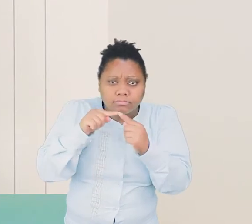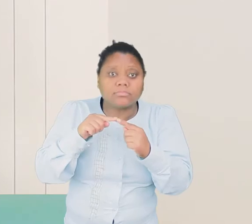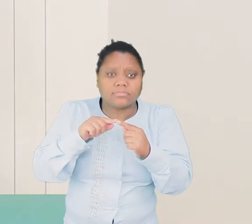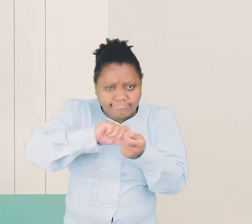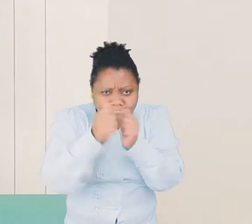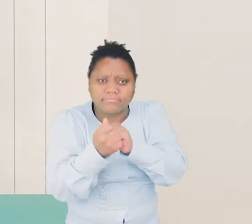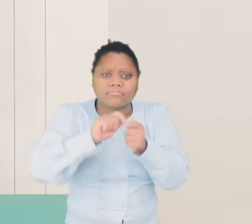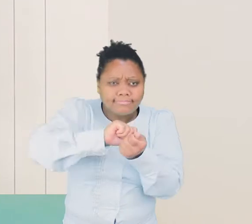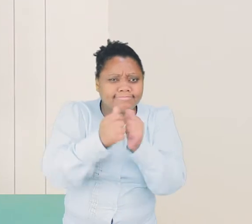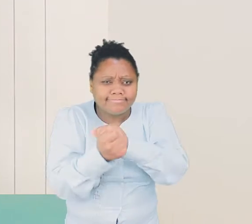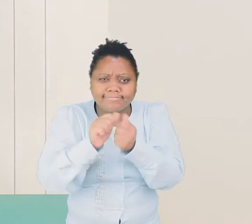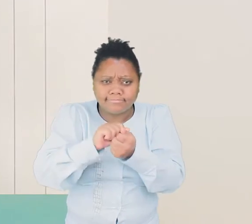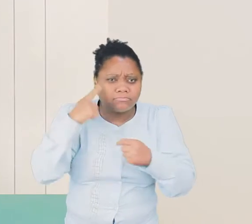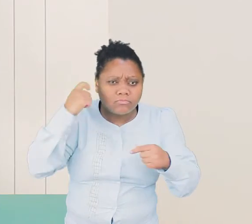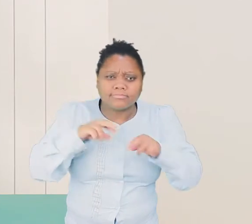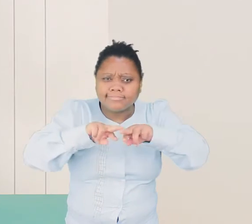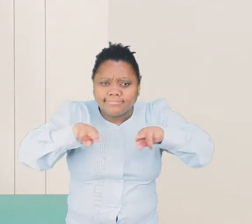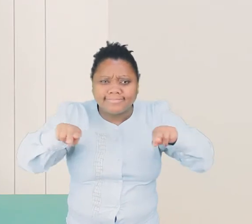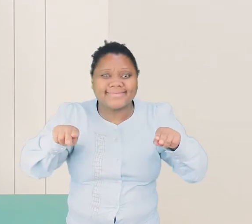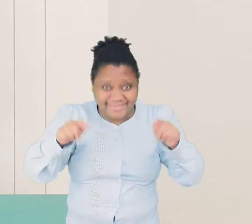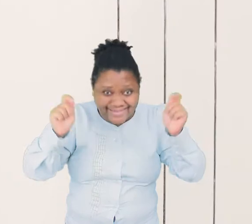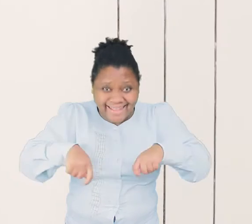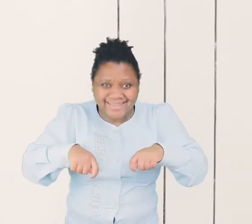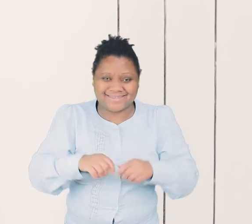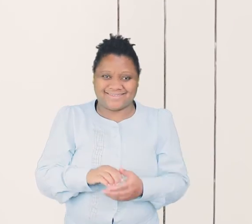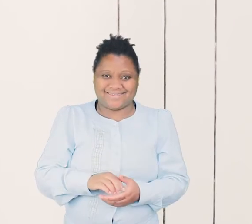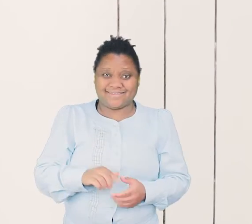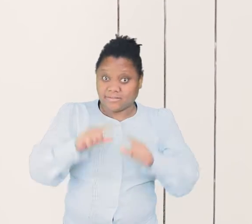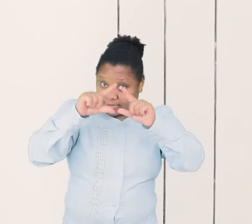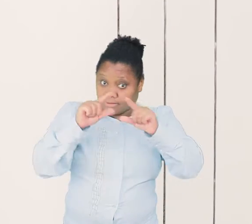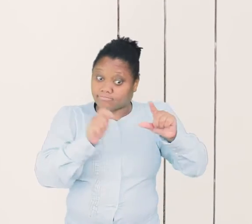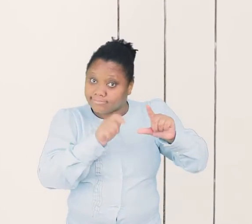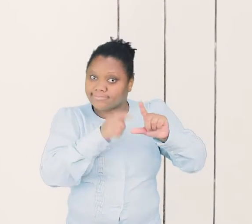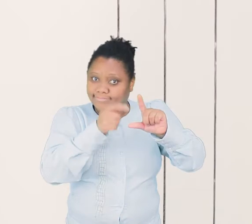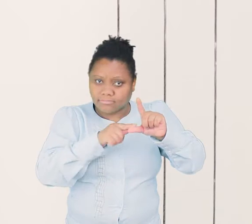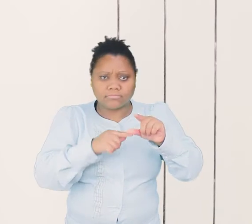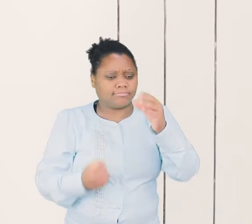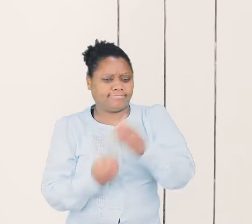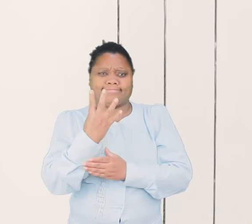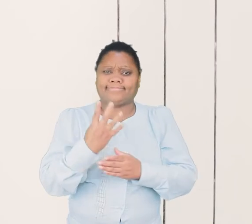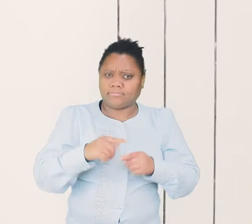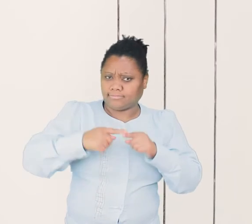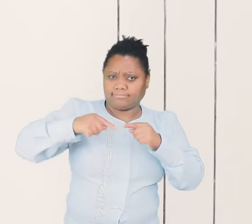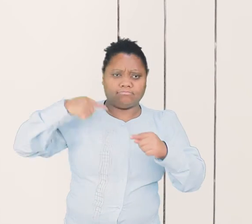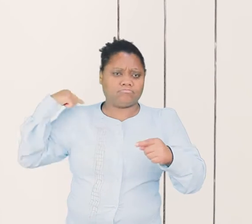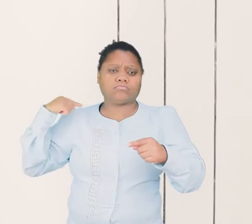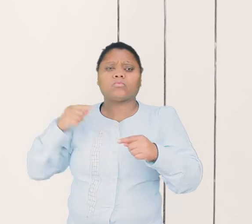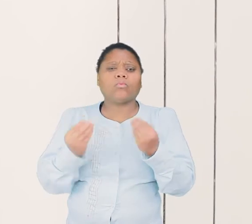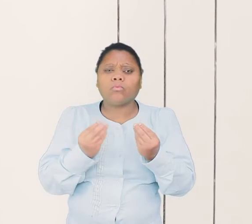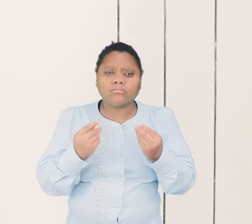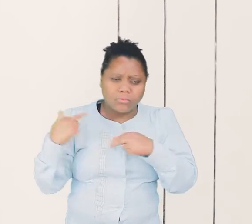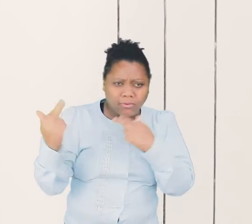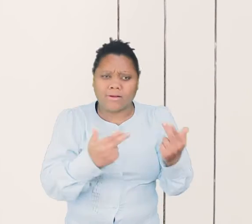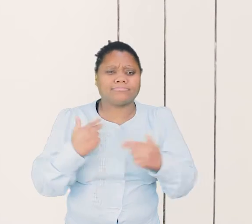triângulo consegue se adequar a qualquer sonoridade. A origem do triângulo, como de diversos instrumentos